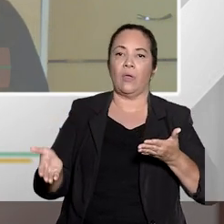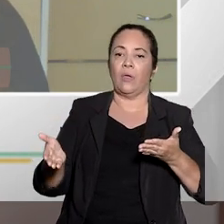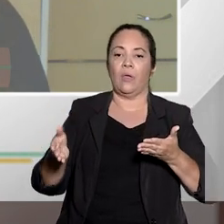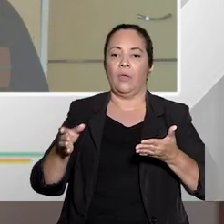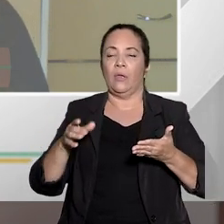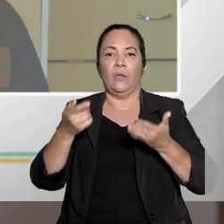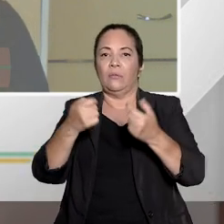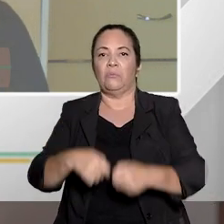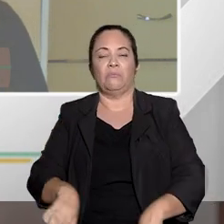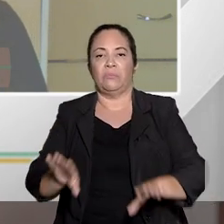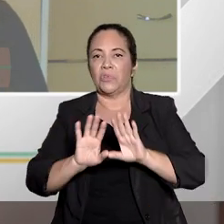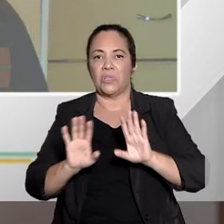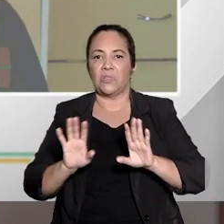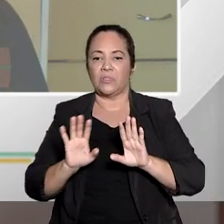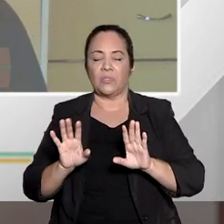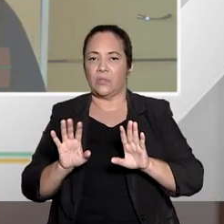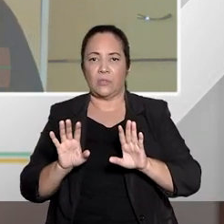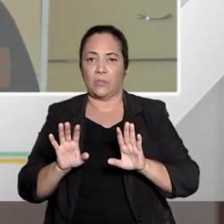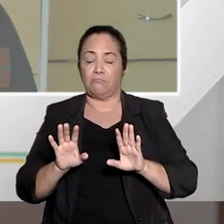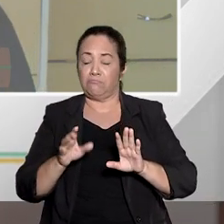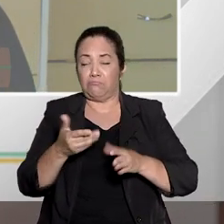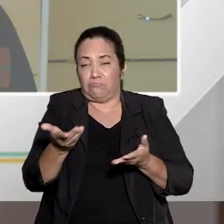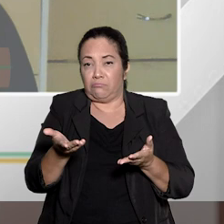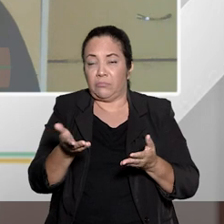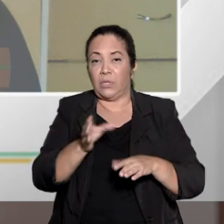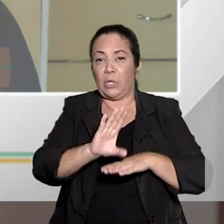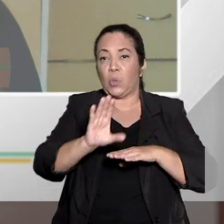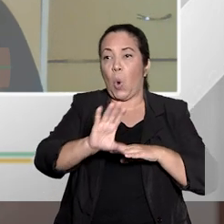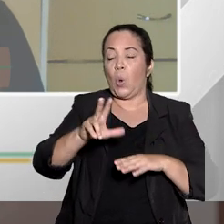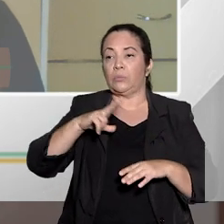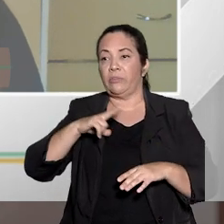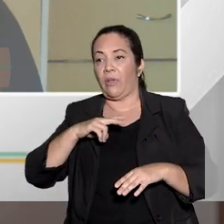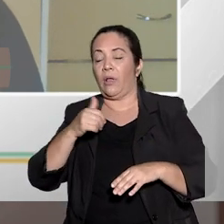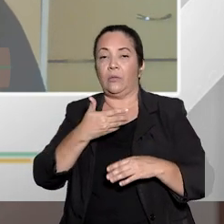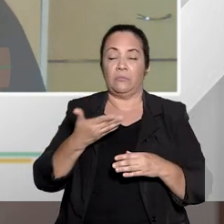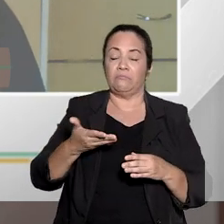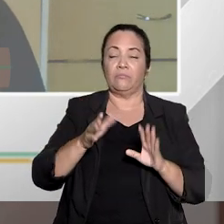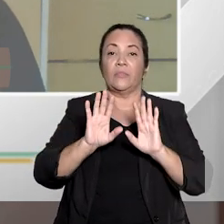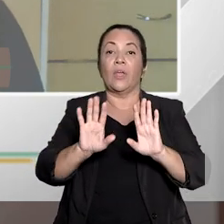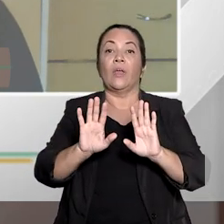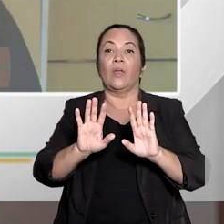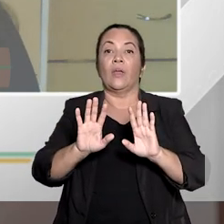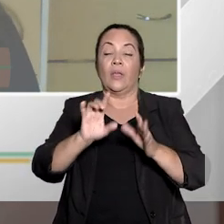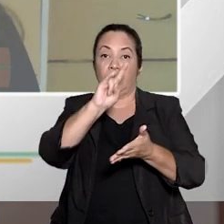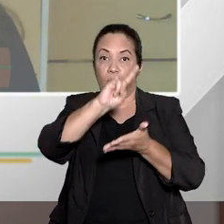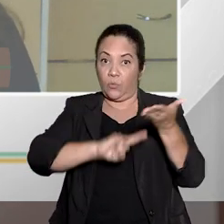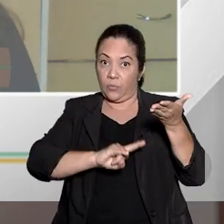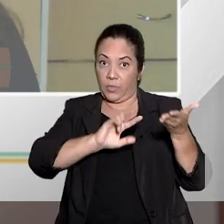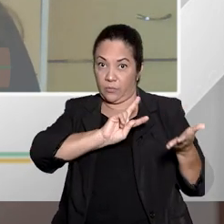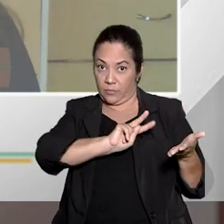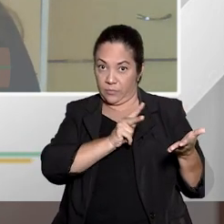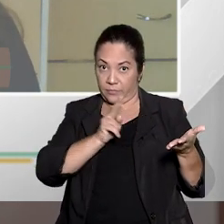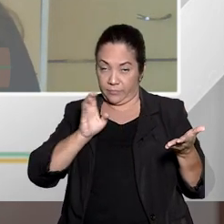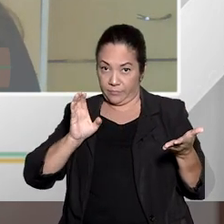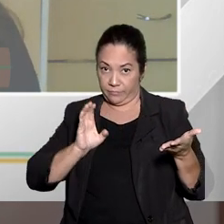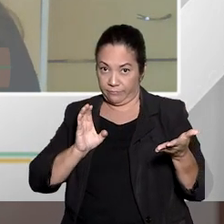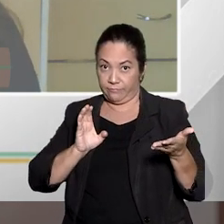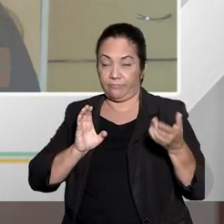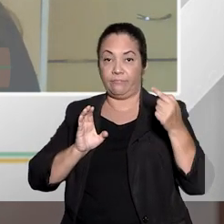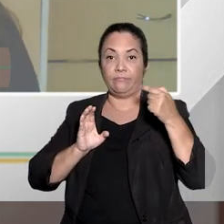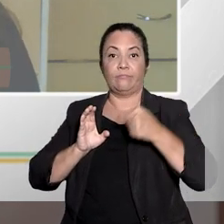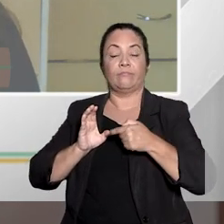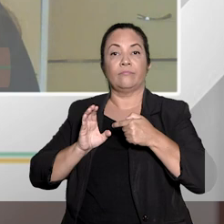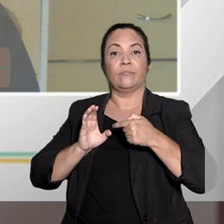normais e ações penais, privadas, etc., ele demonstra muito claramente essa questão do